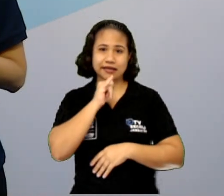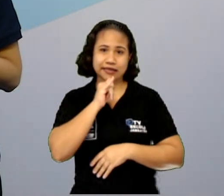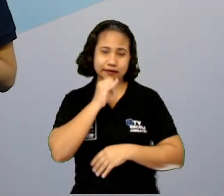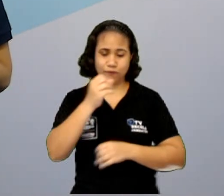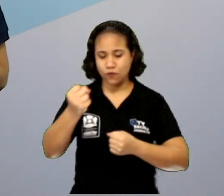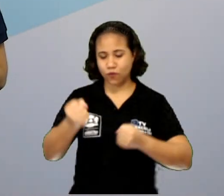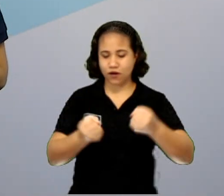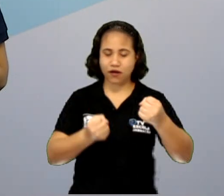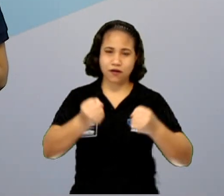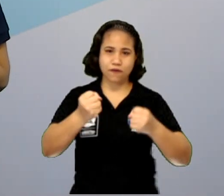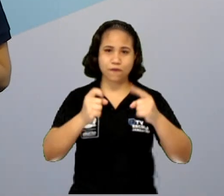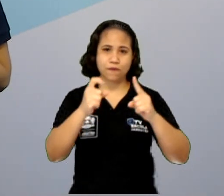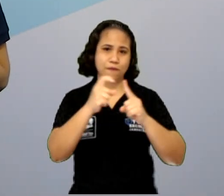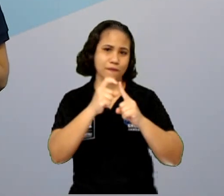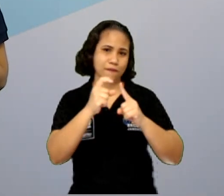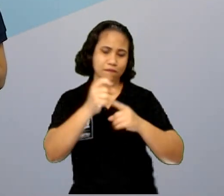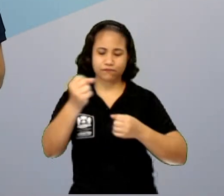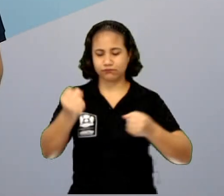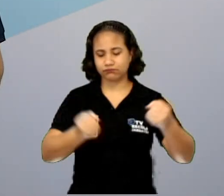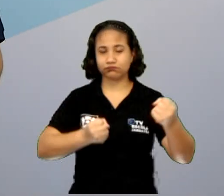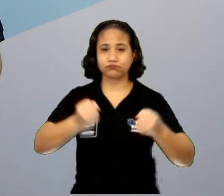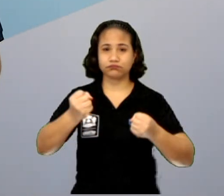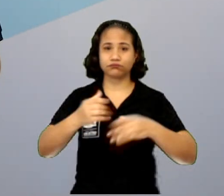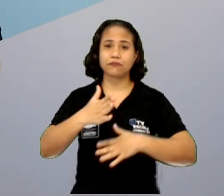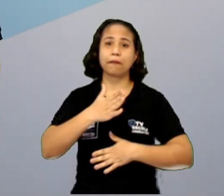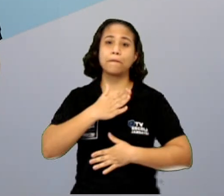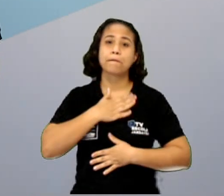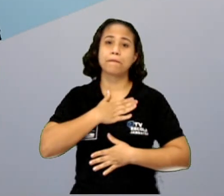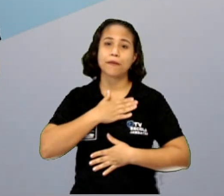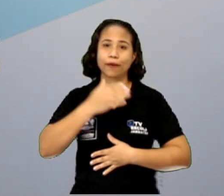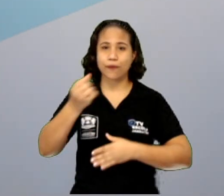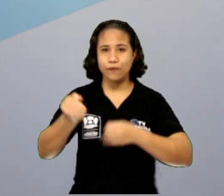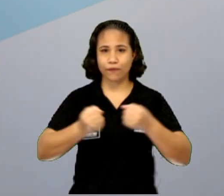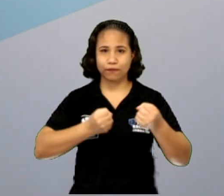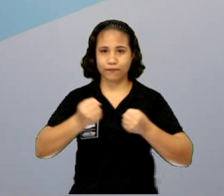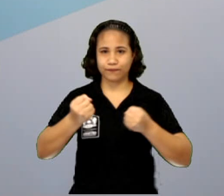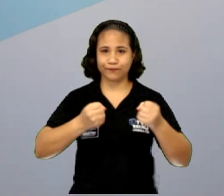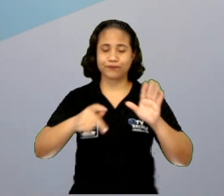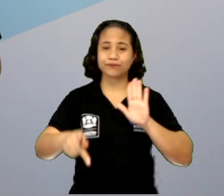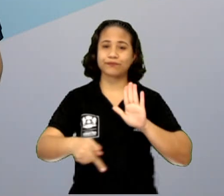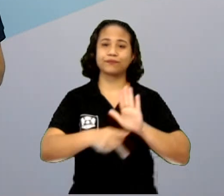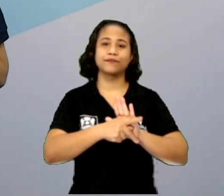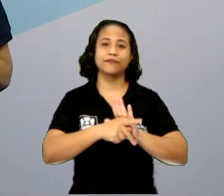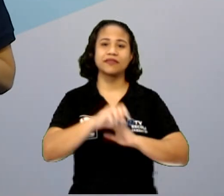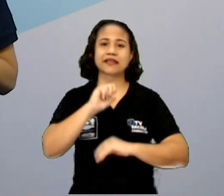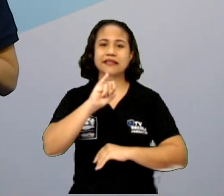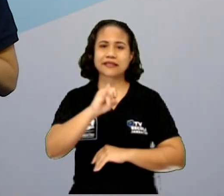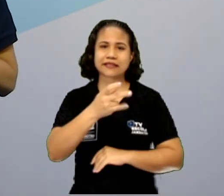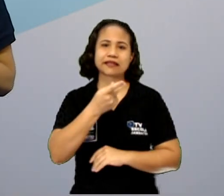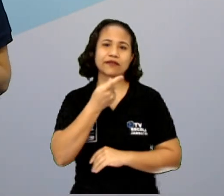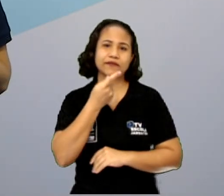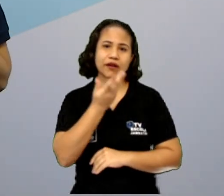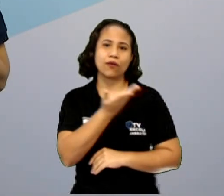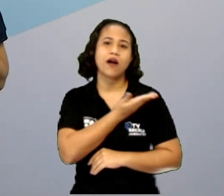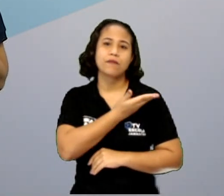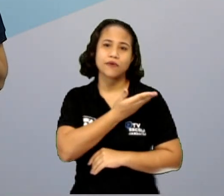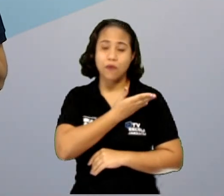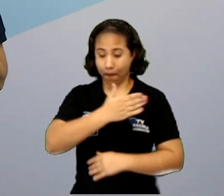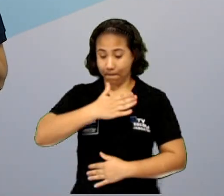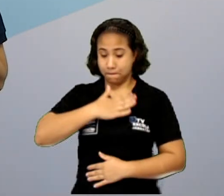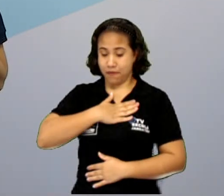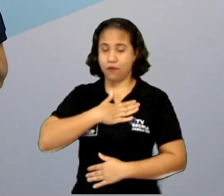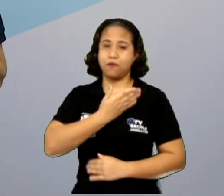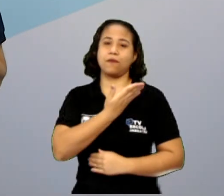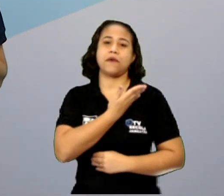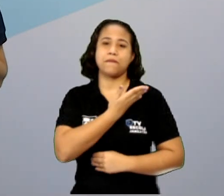por exemplo, eu digo meu carro, é posse. Mas se eu digo amigo, eu digo meu amigo,